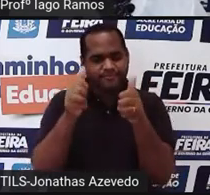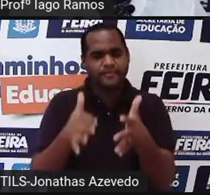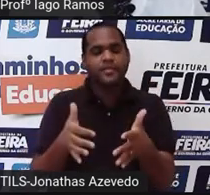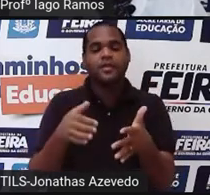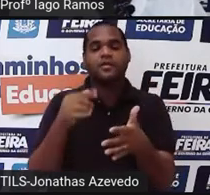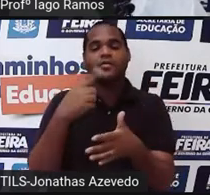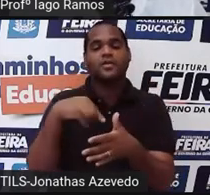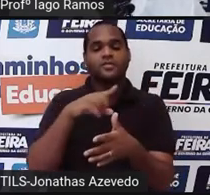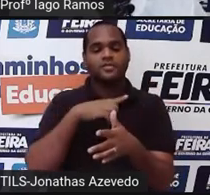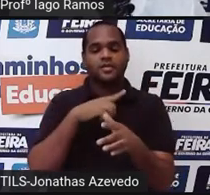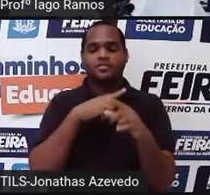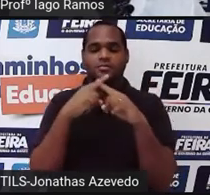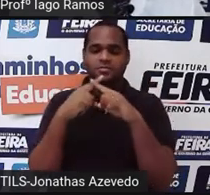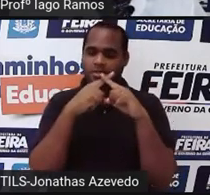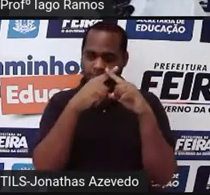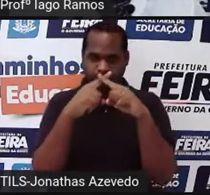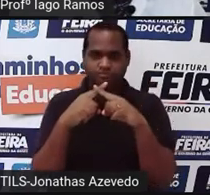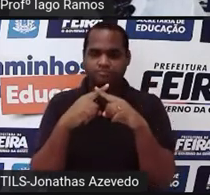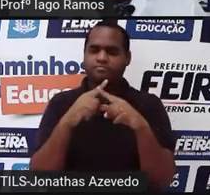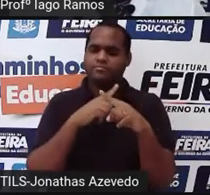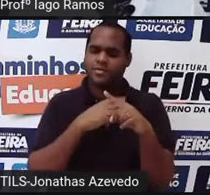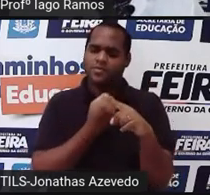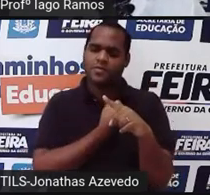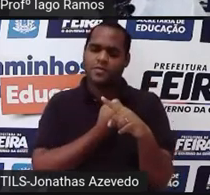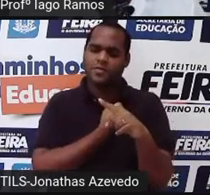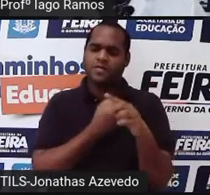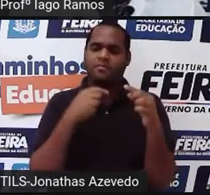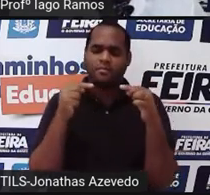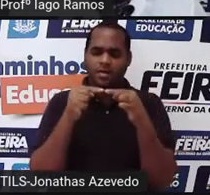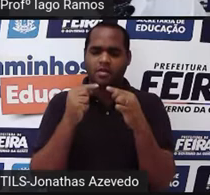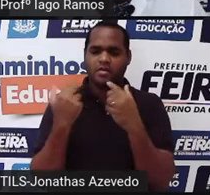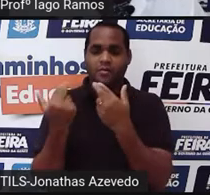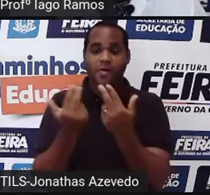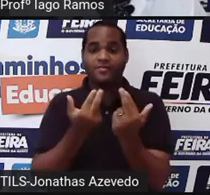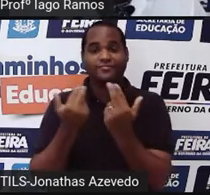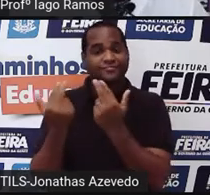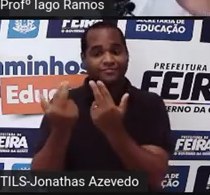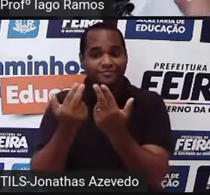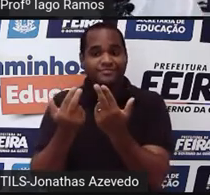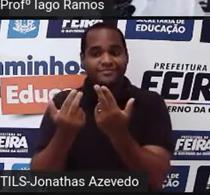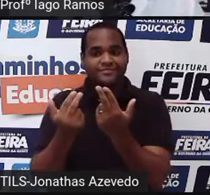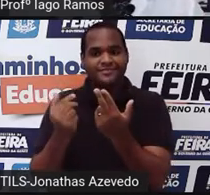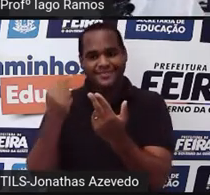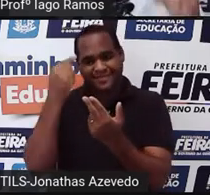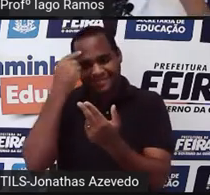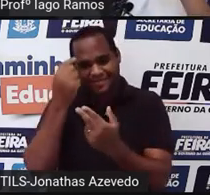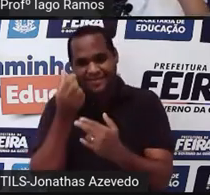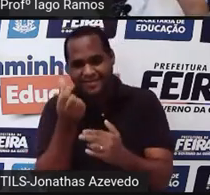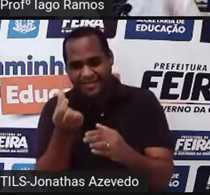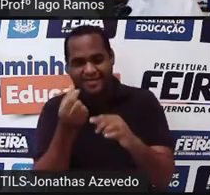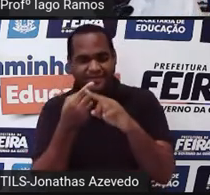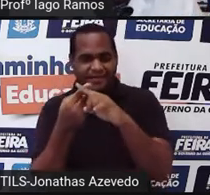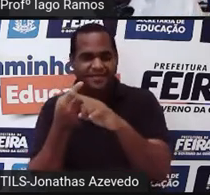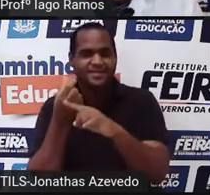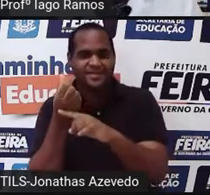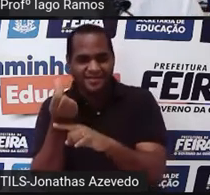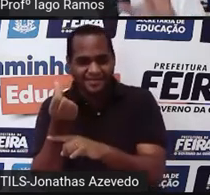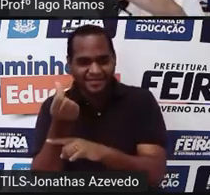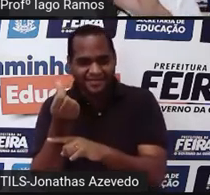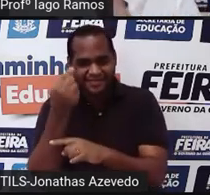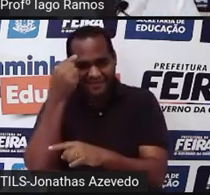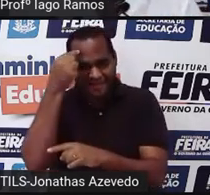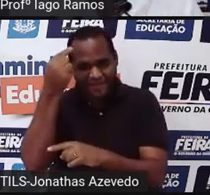multiplicando números ali, que são números iguais, né? Seis multiplicado por ele mesmo,